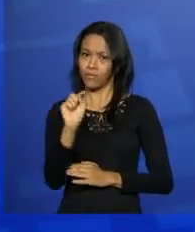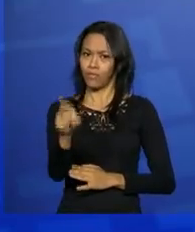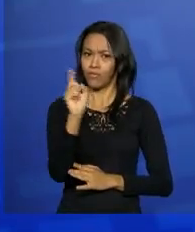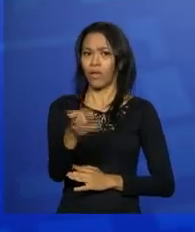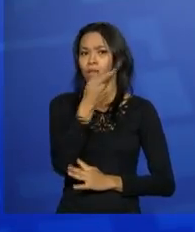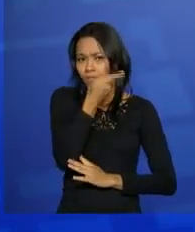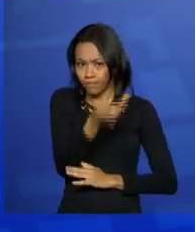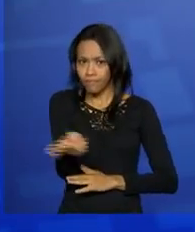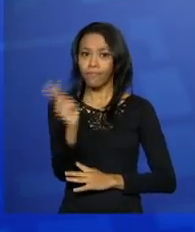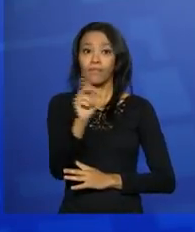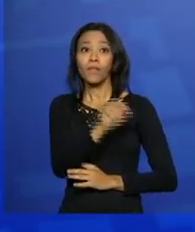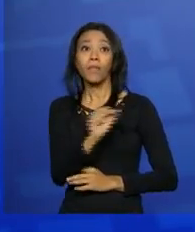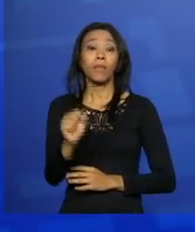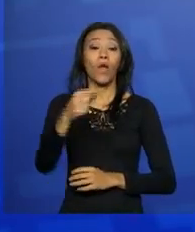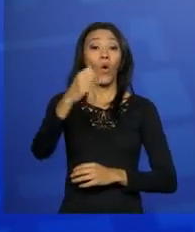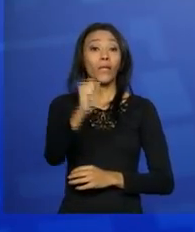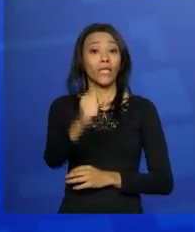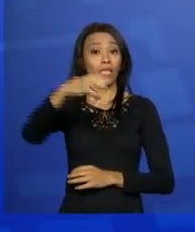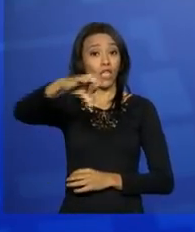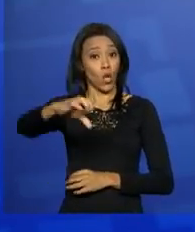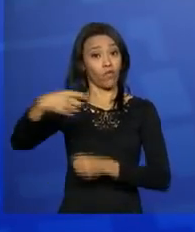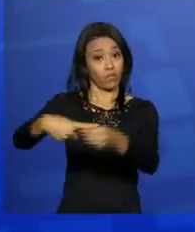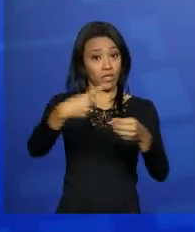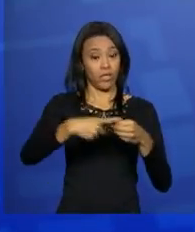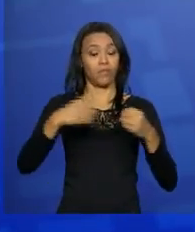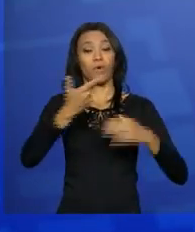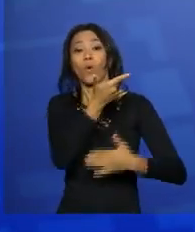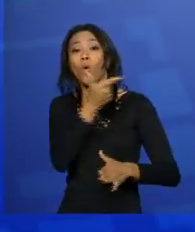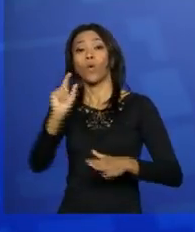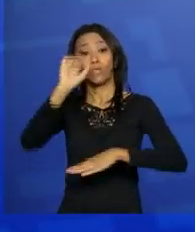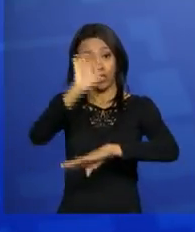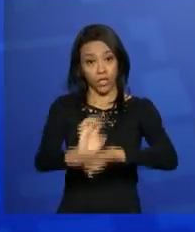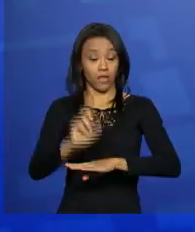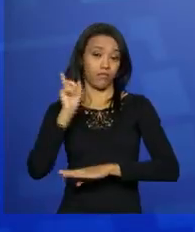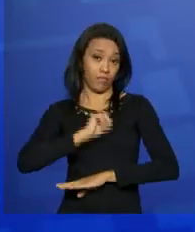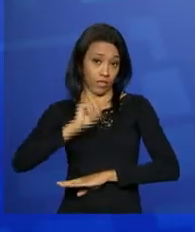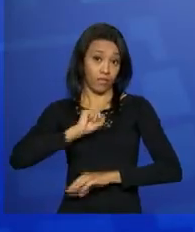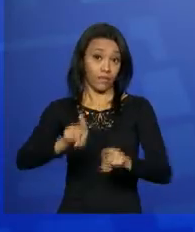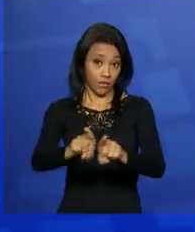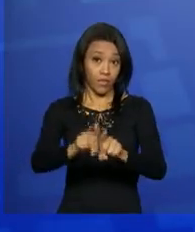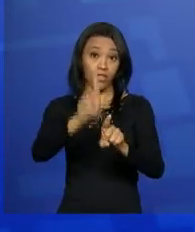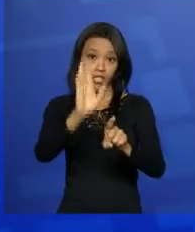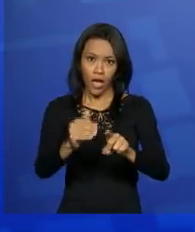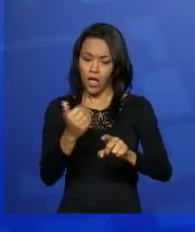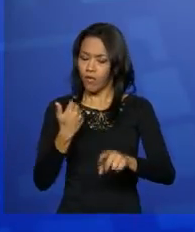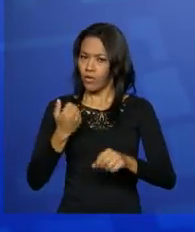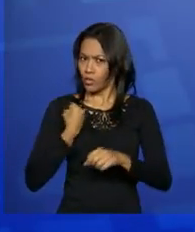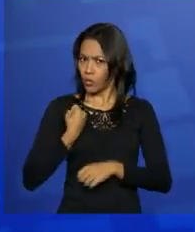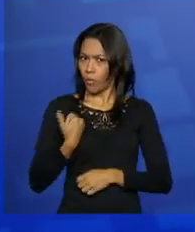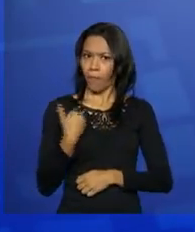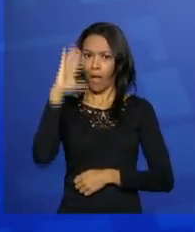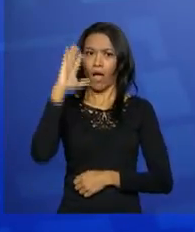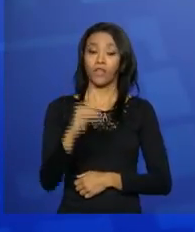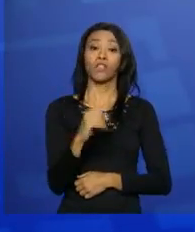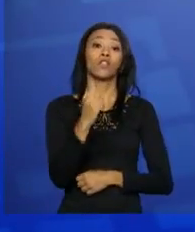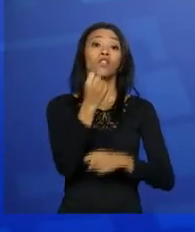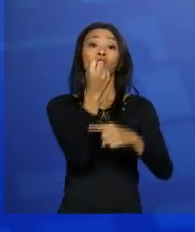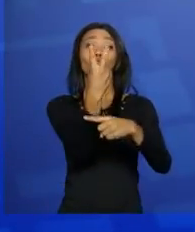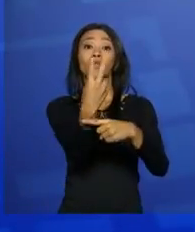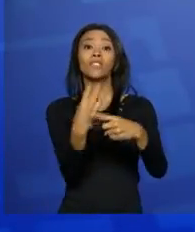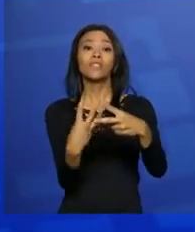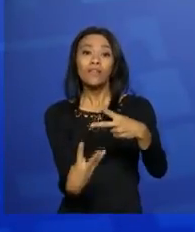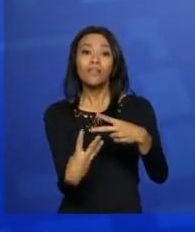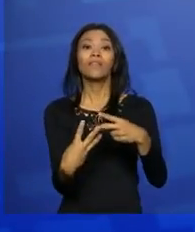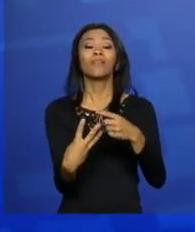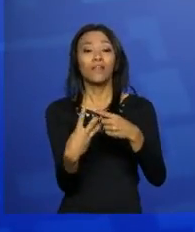89 municípios. Já em Minas Gerais, estado da região sudeste também, esse número é maior. É mais de dois terços dos